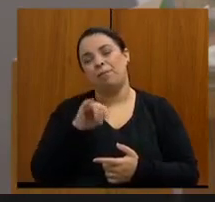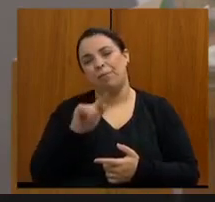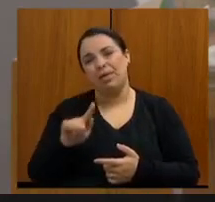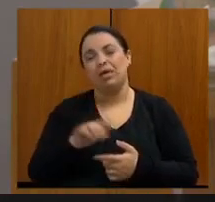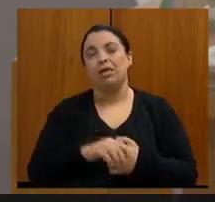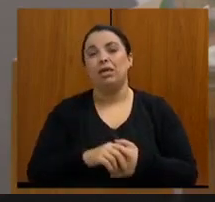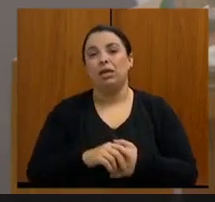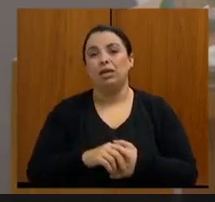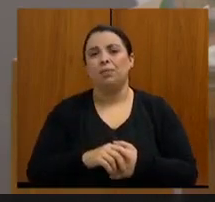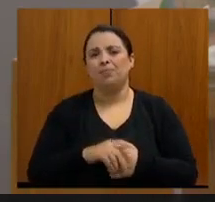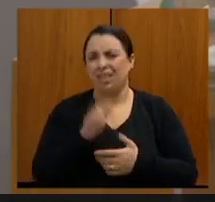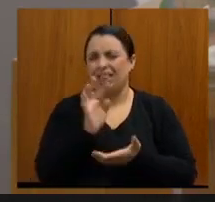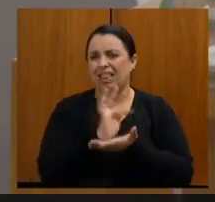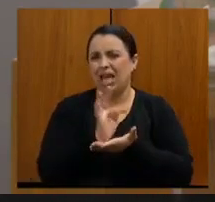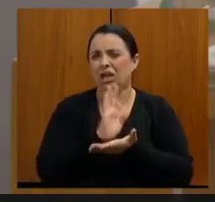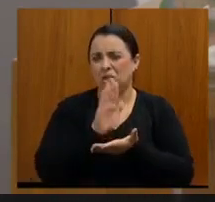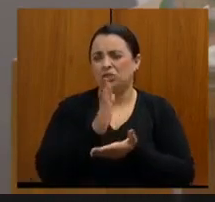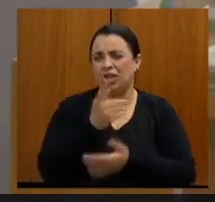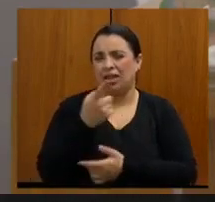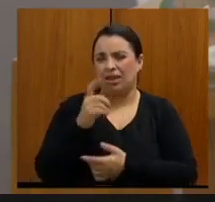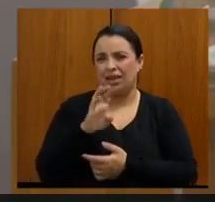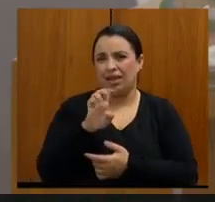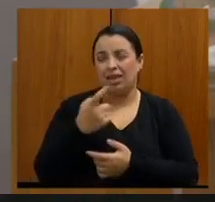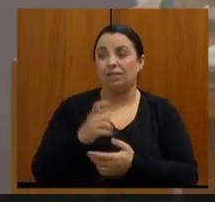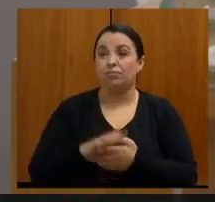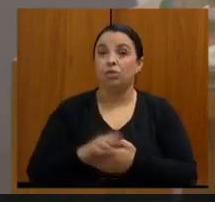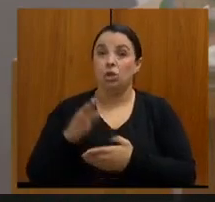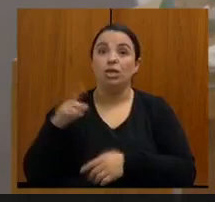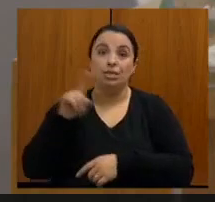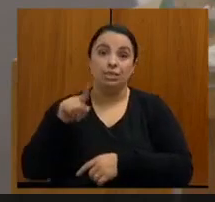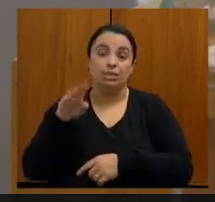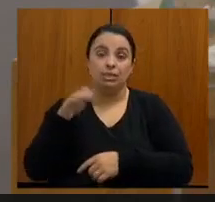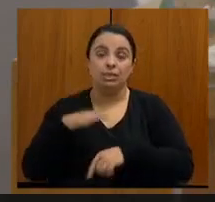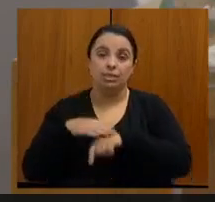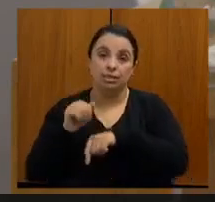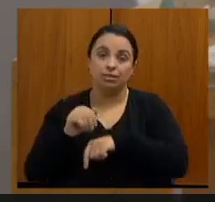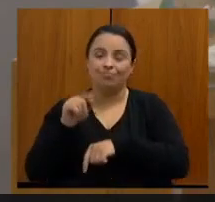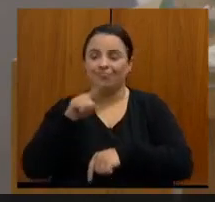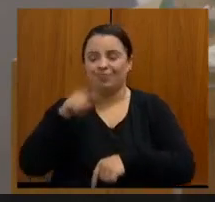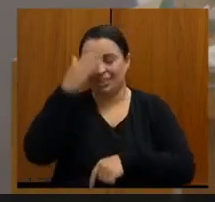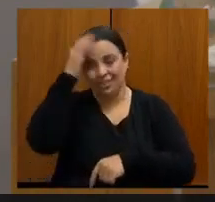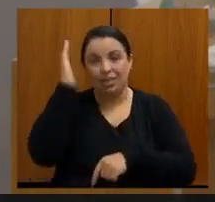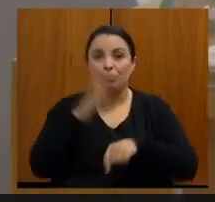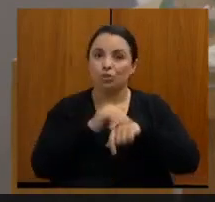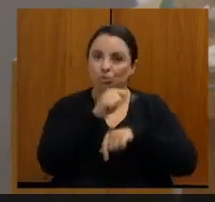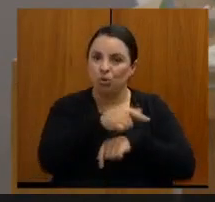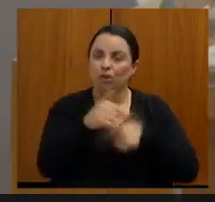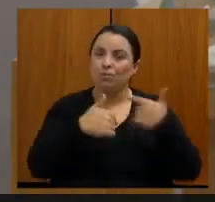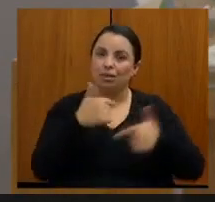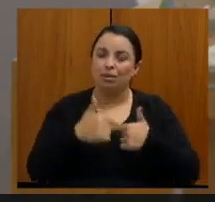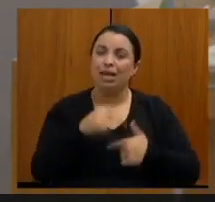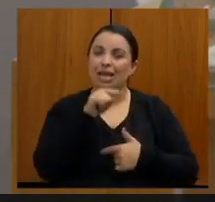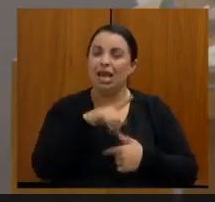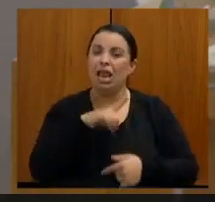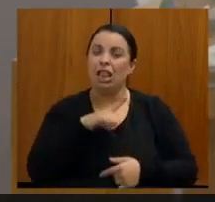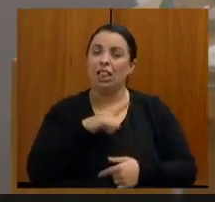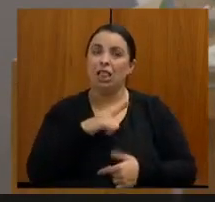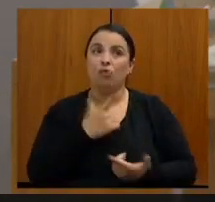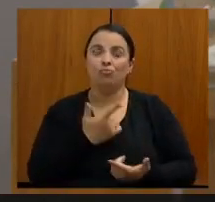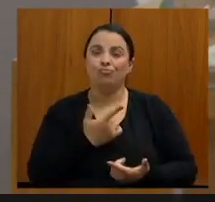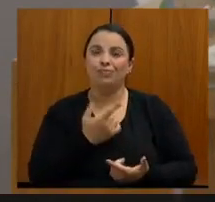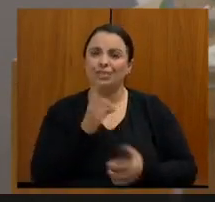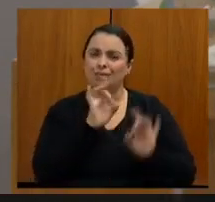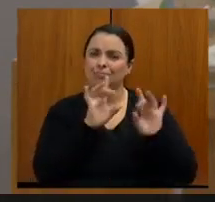fazer esse trabalho, de uma sensibilidade muito grande, ele tem uma grande virtude, que é saber ouvir